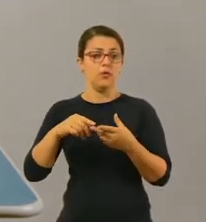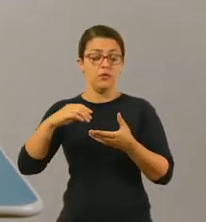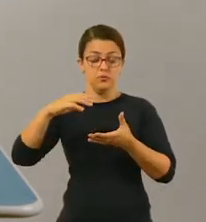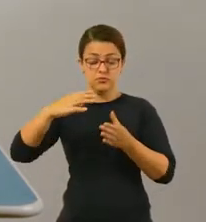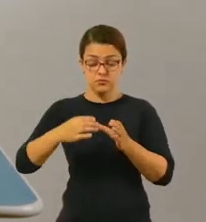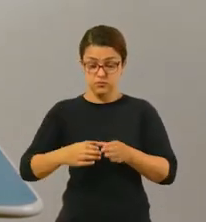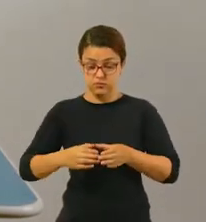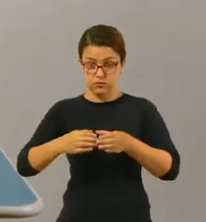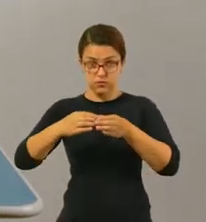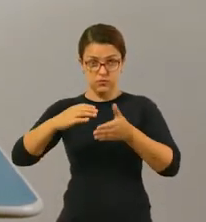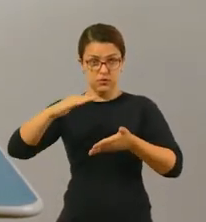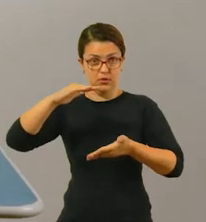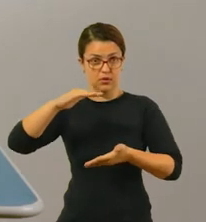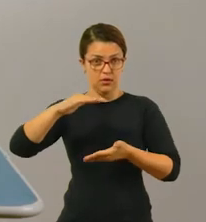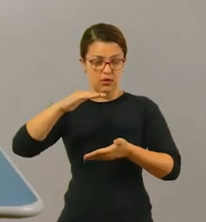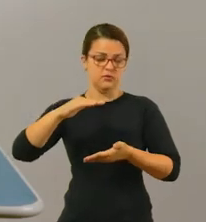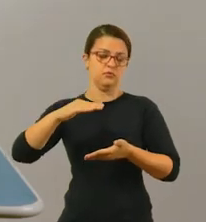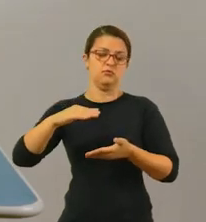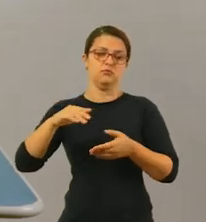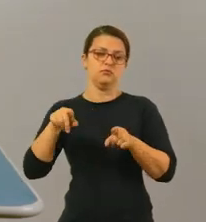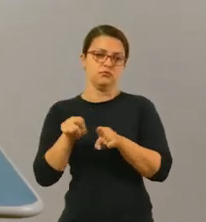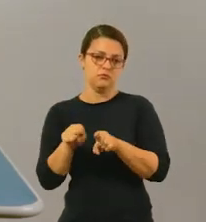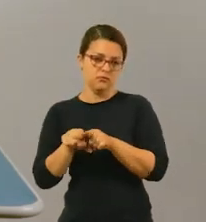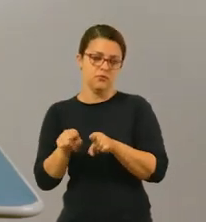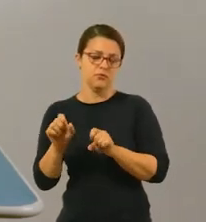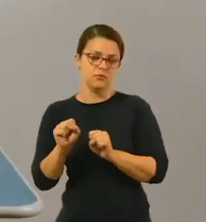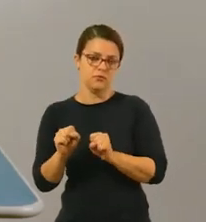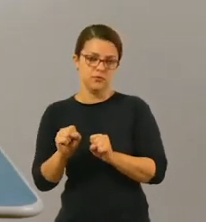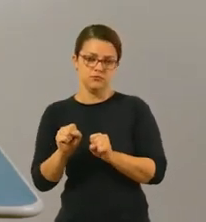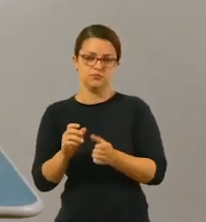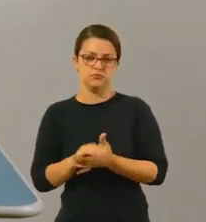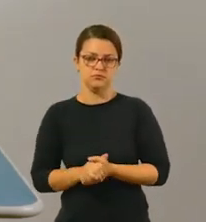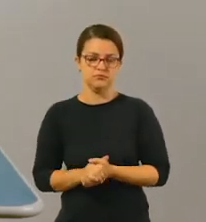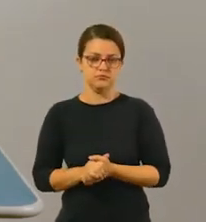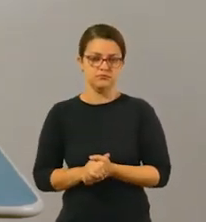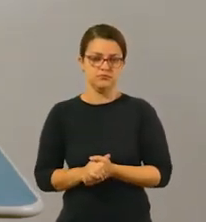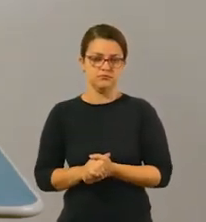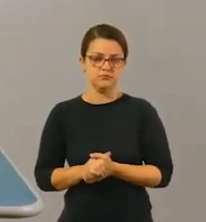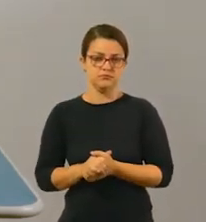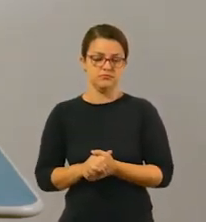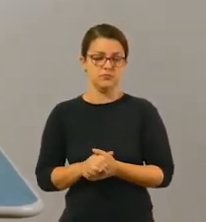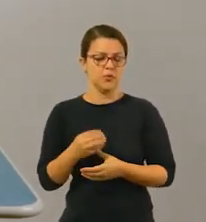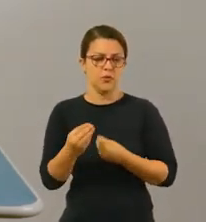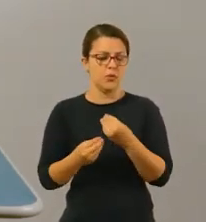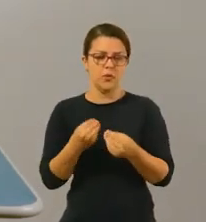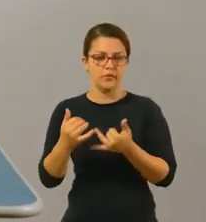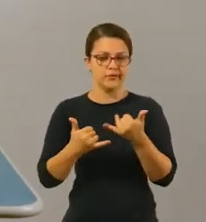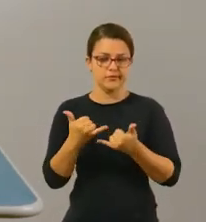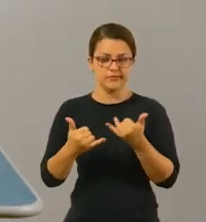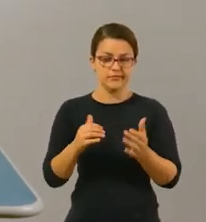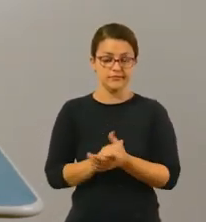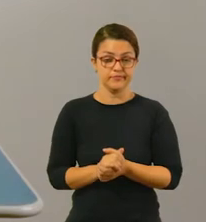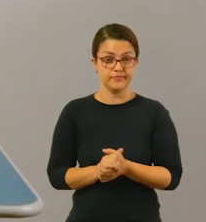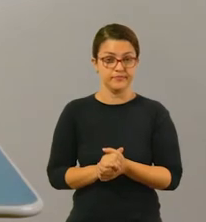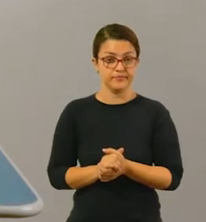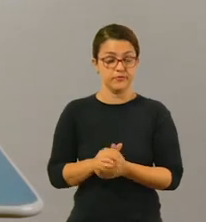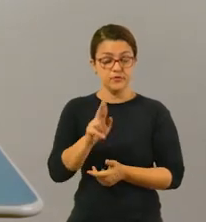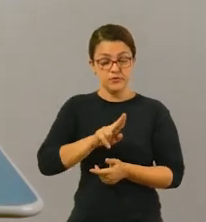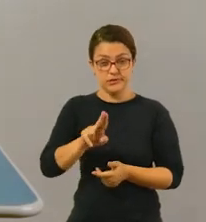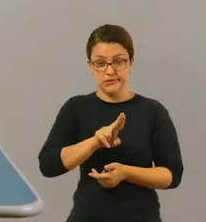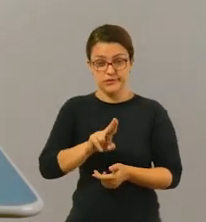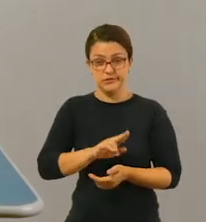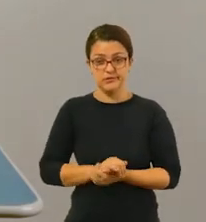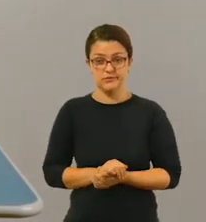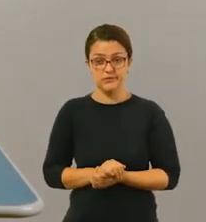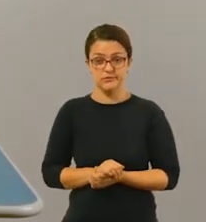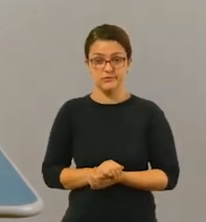duas latas ou simplesmente nada para você usar como cartão, que é o que a gente vai sugerir agora, tá bom? Como que funciona? Vou